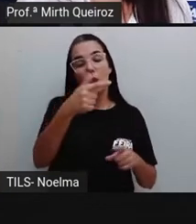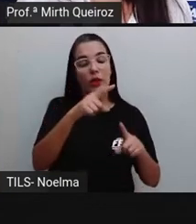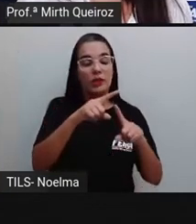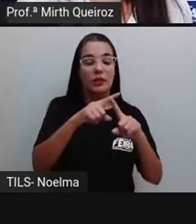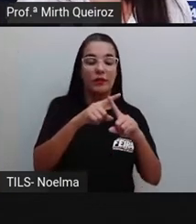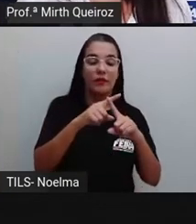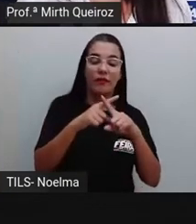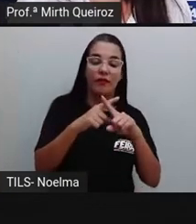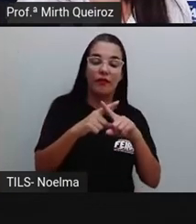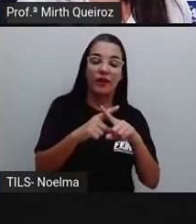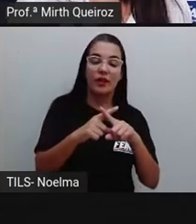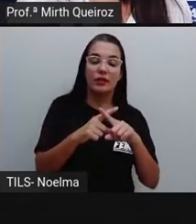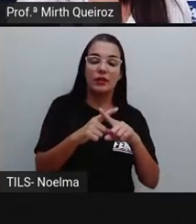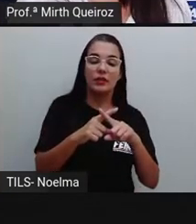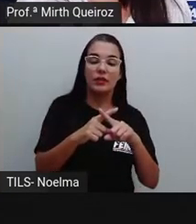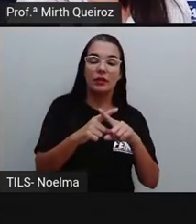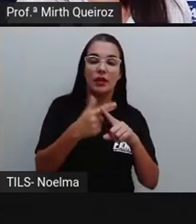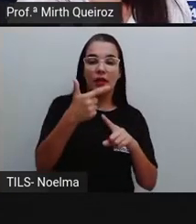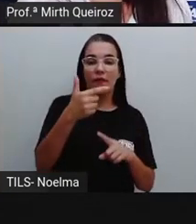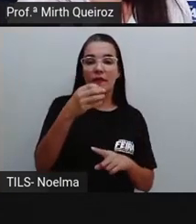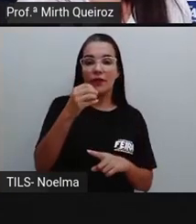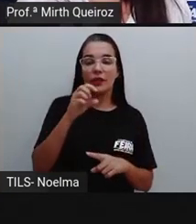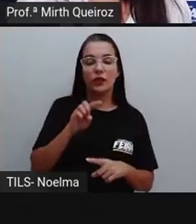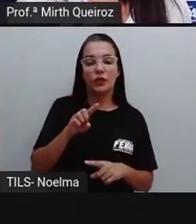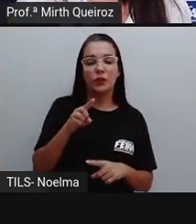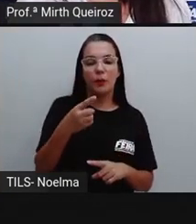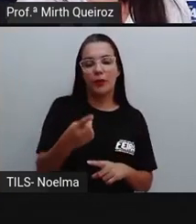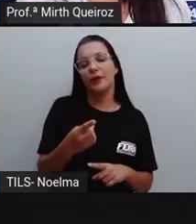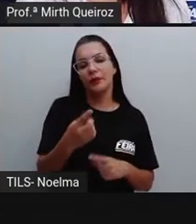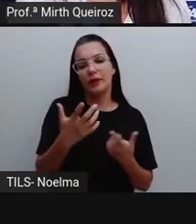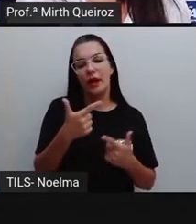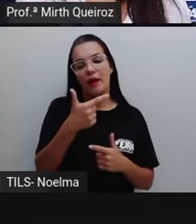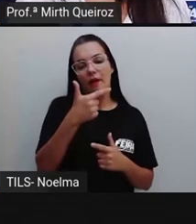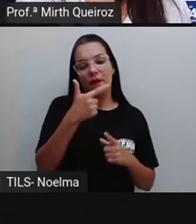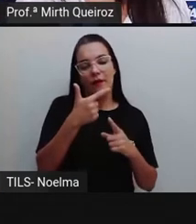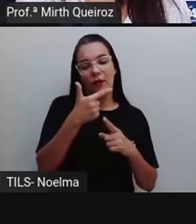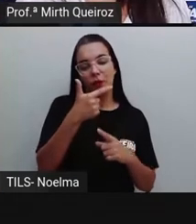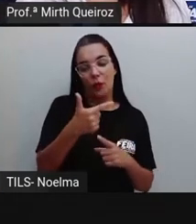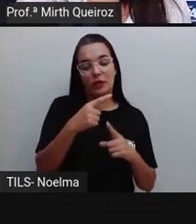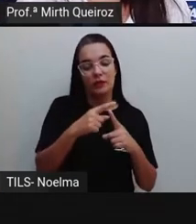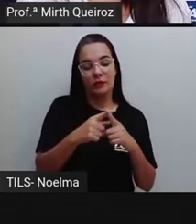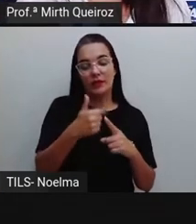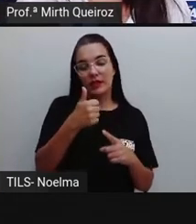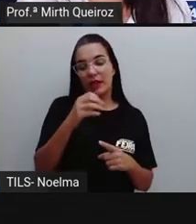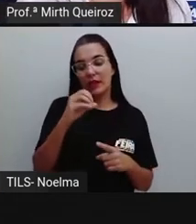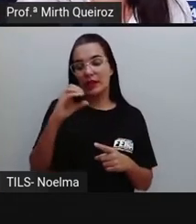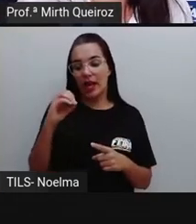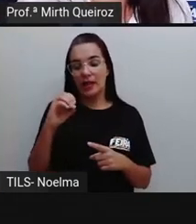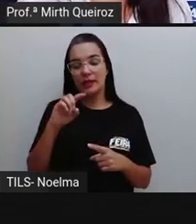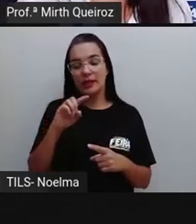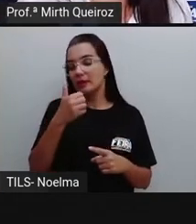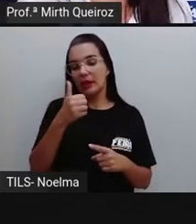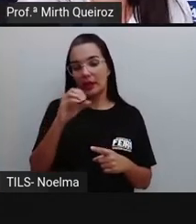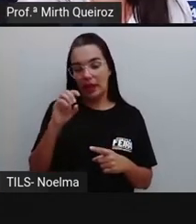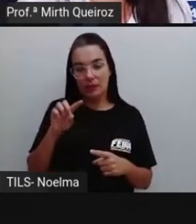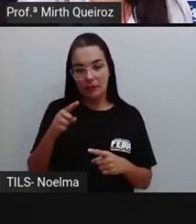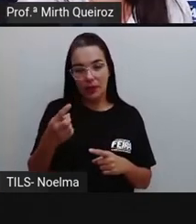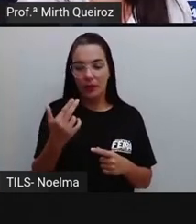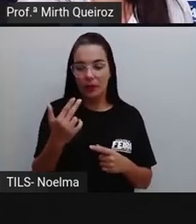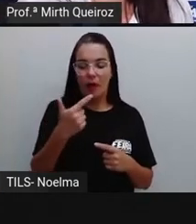né? Onde vai representar 20 mil, porque 2 vezes 10 mil vai ser o quê? 20 mil.